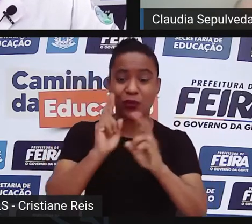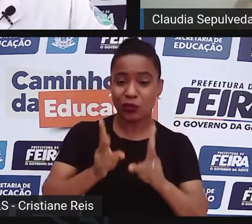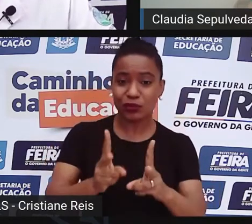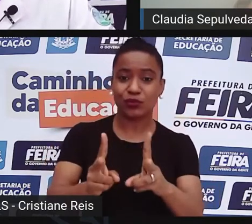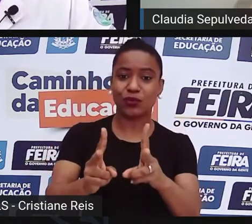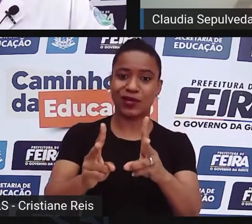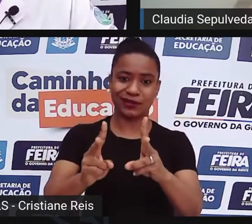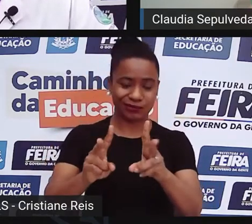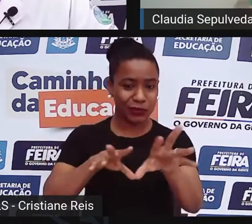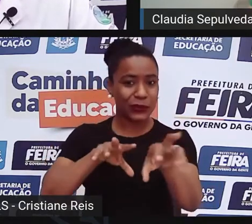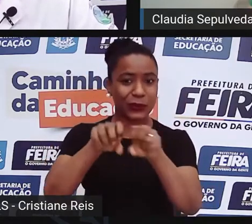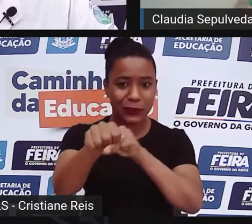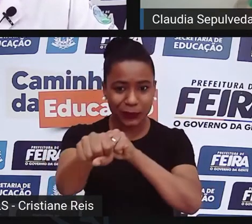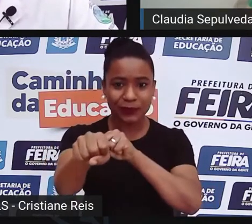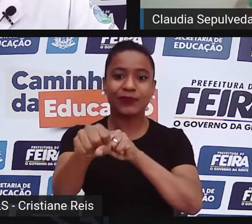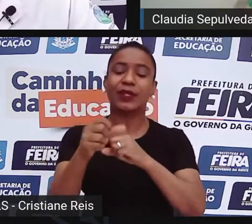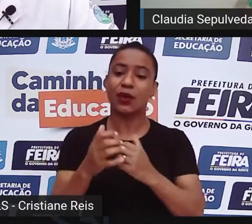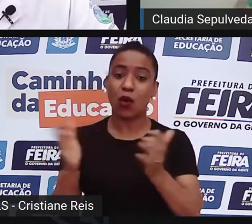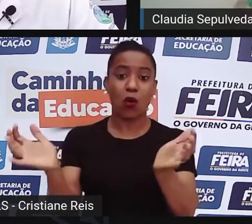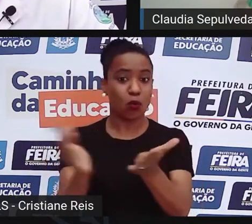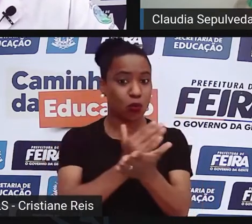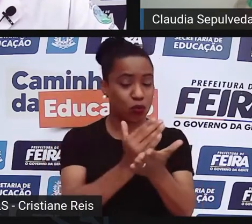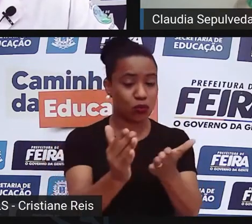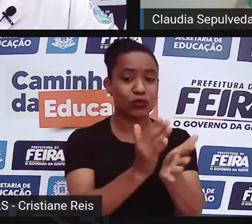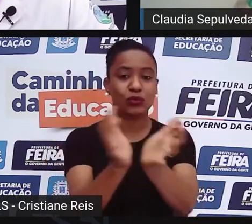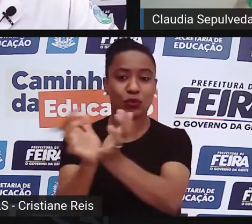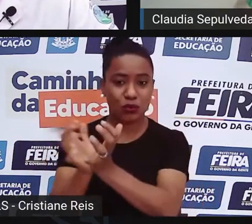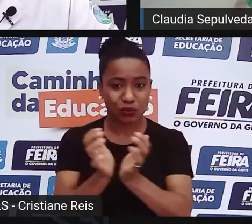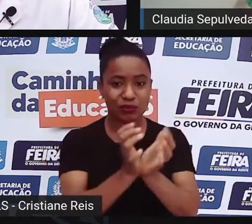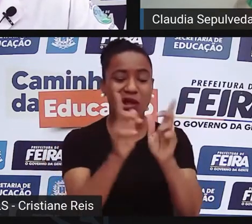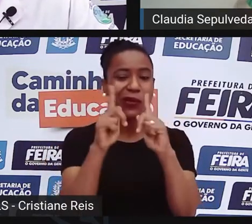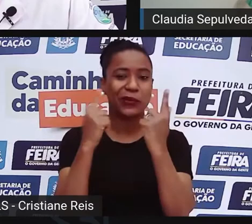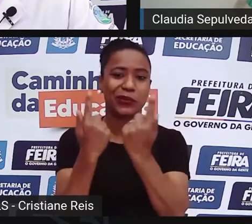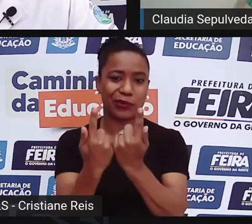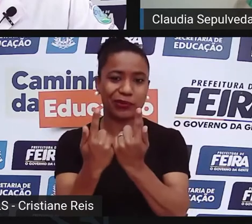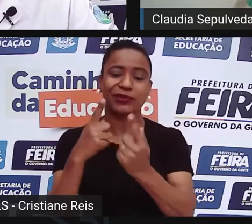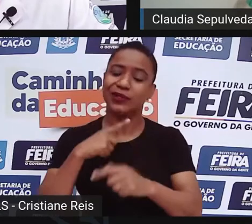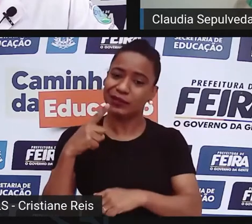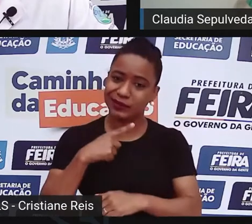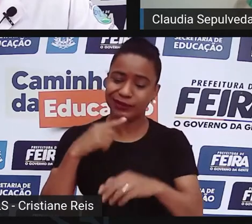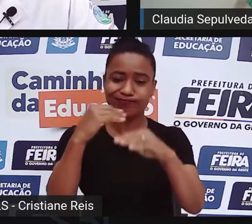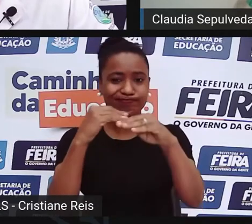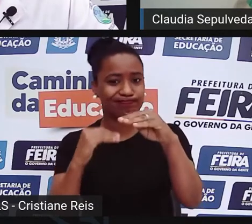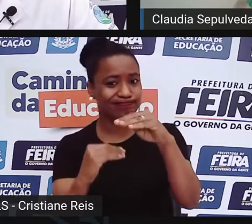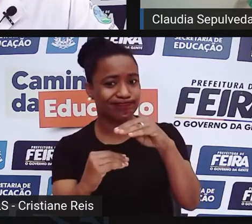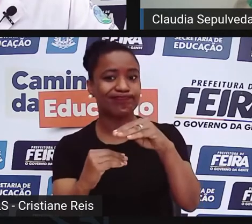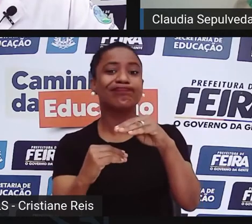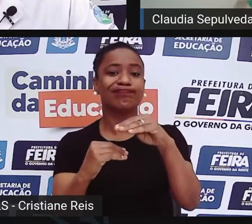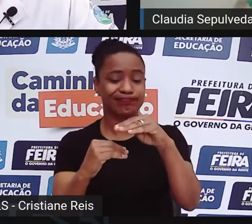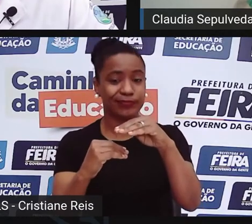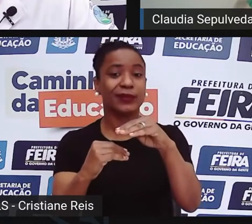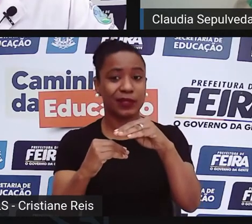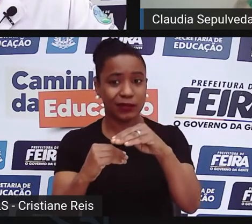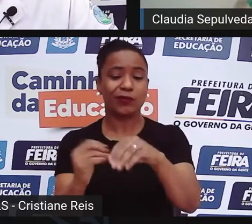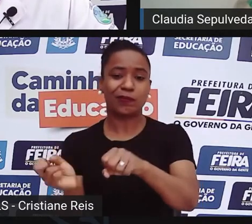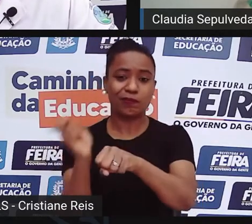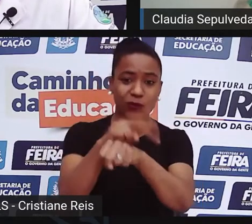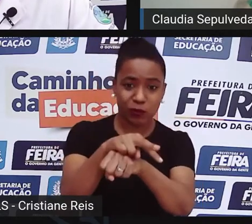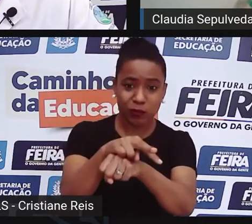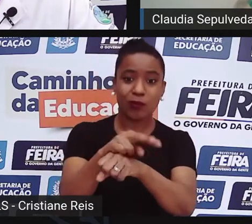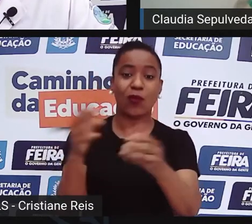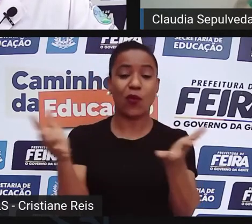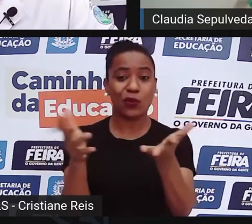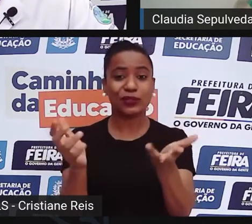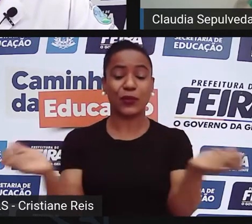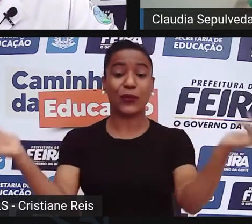de grupos ditos assim vulneráveis socialmente no nosso país. Isso fez com que aumentasse muito a diversidade de nossas salas de aula, que aliás são uma alegria